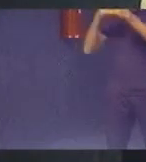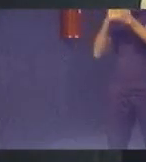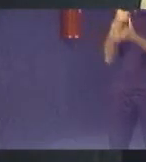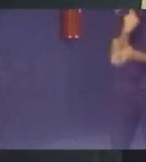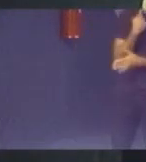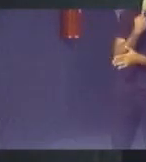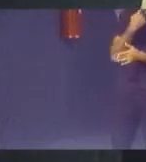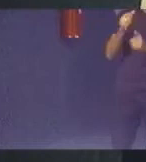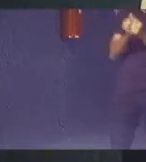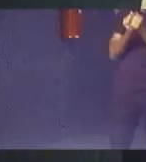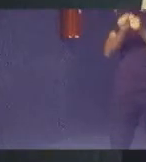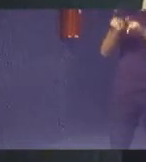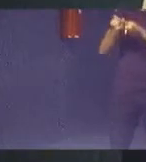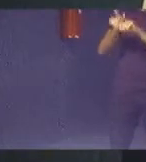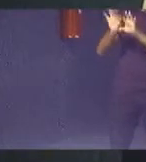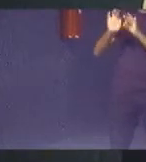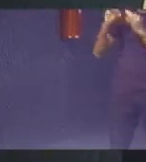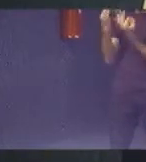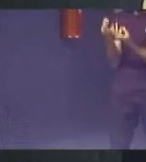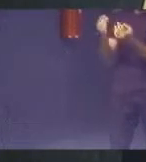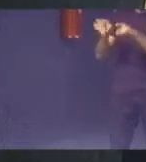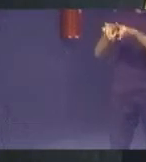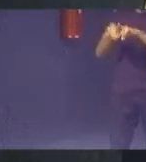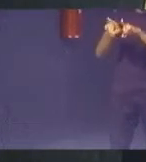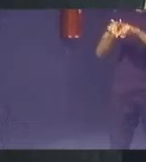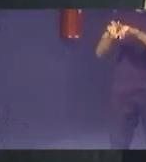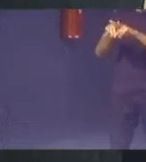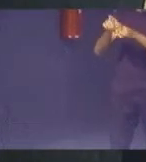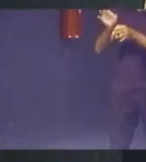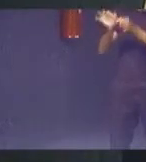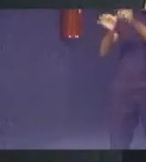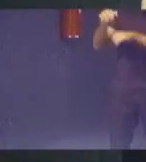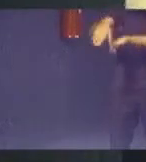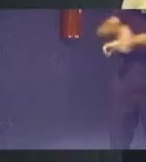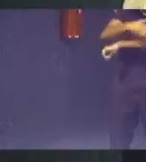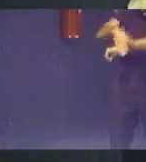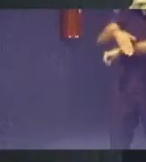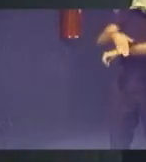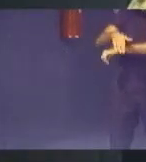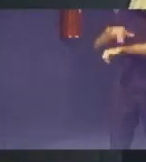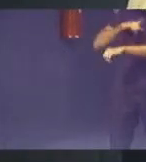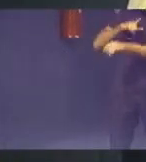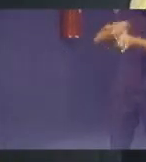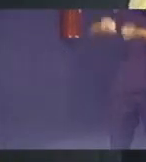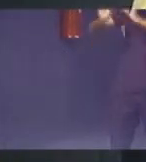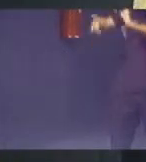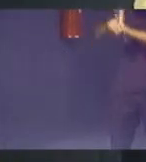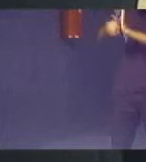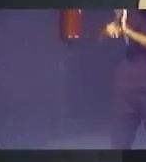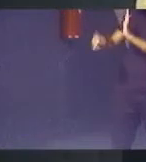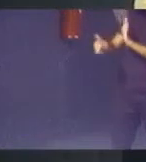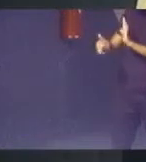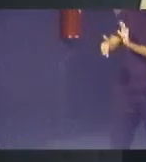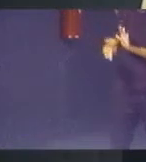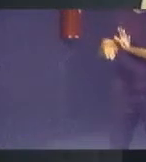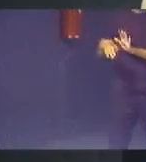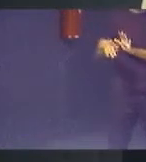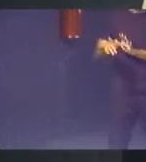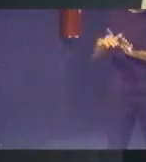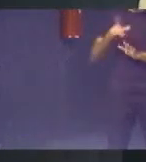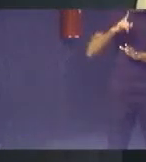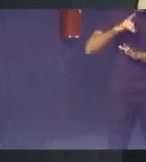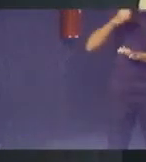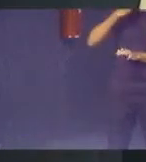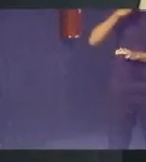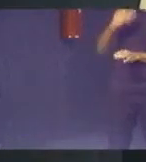hoje no justiça no bairro que é um prédio próprio meio capenga mas funciona maravilhosamente